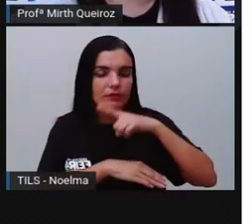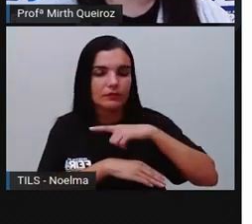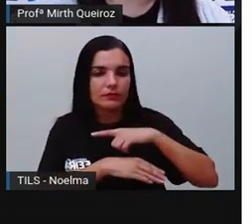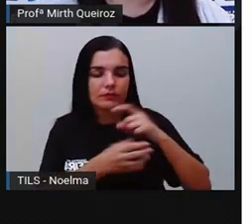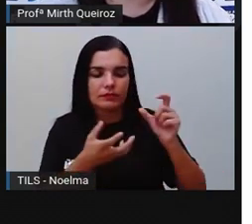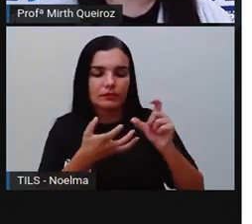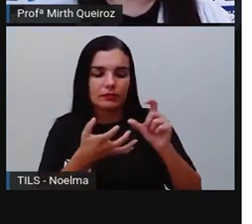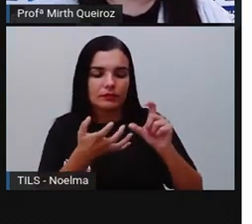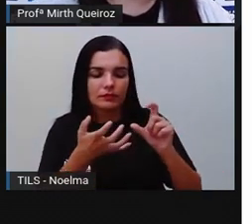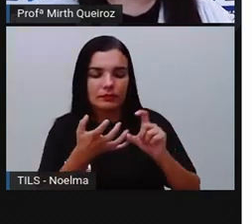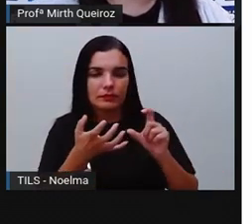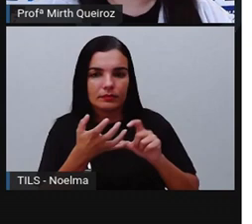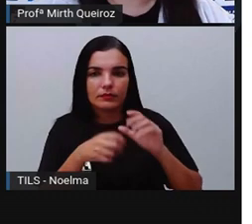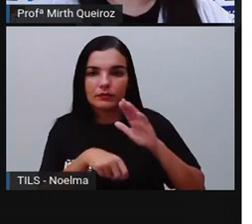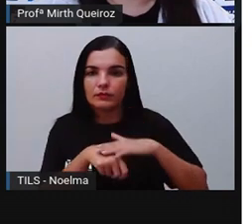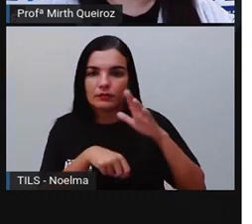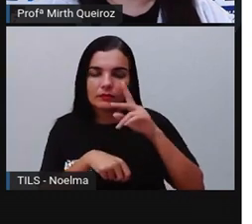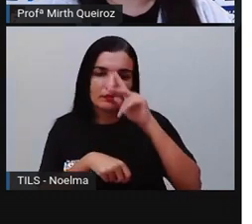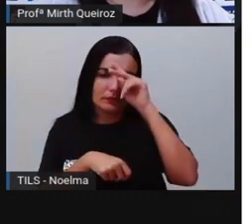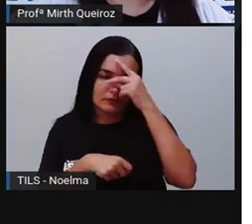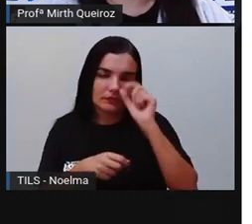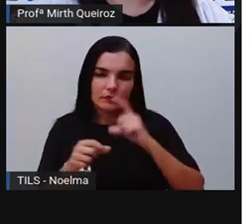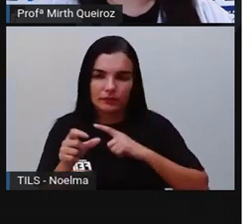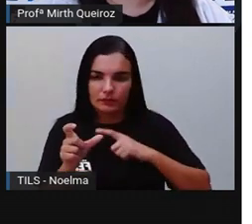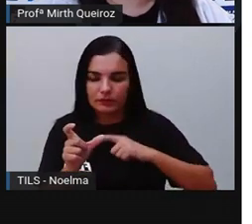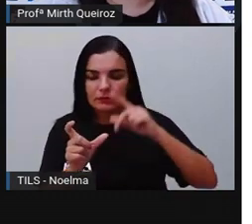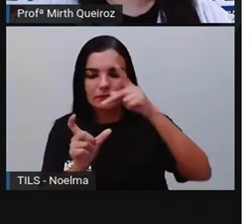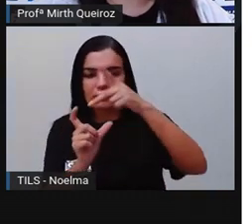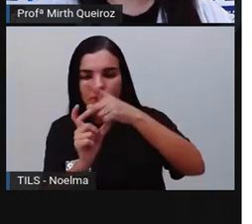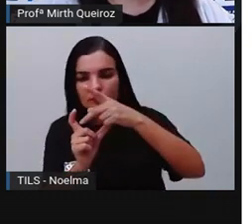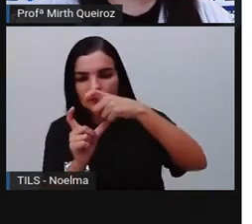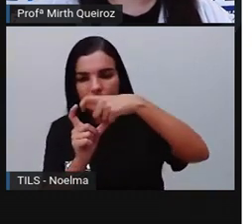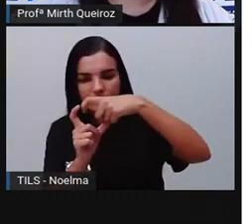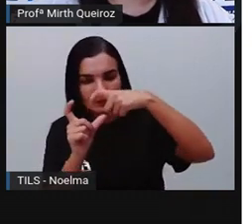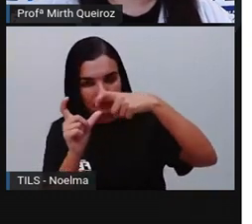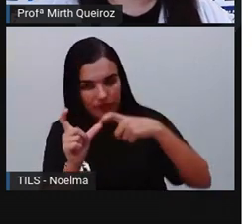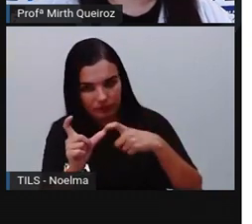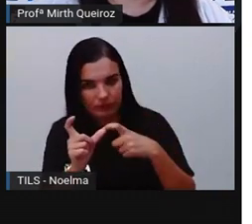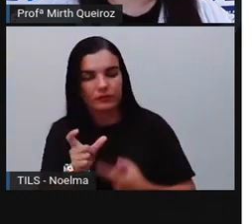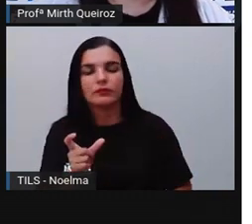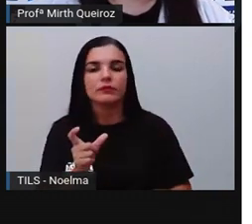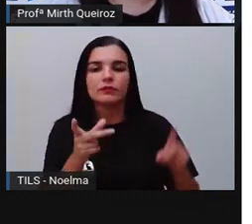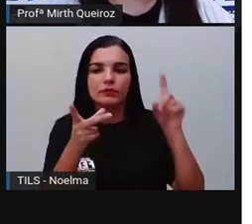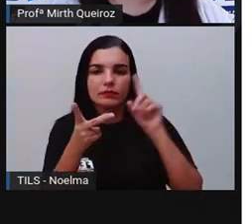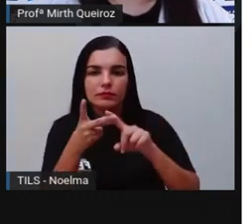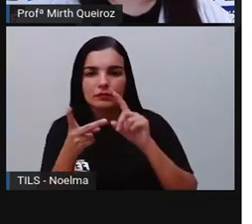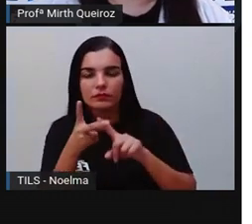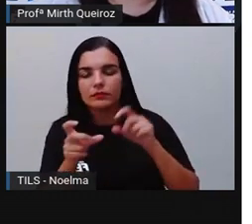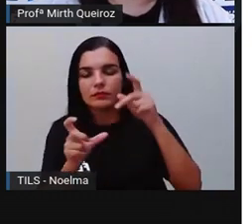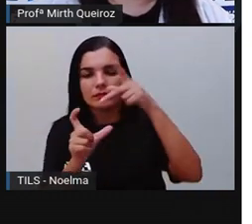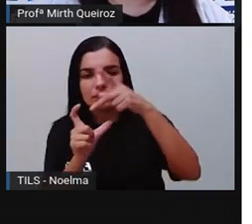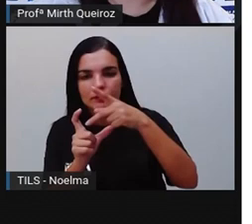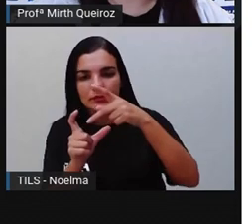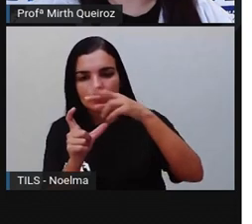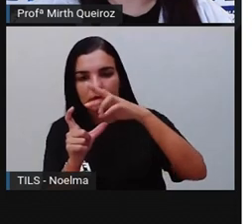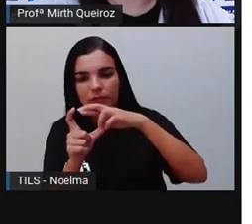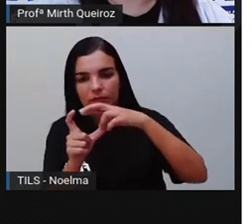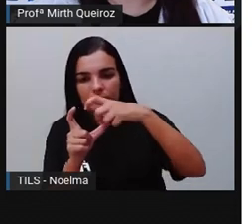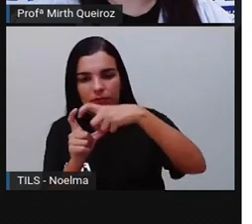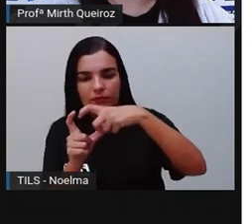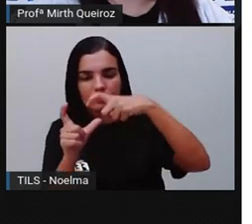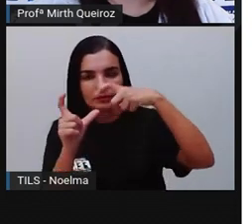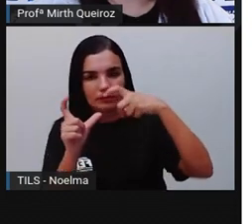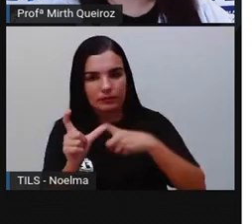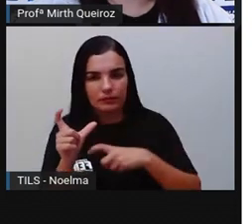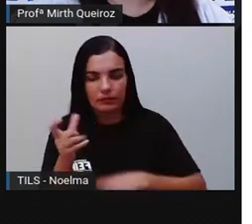nós temos uma palavra paroxítena, que é cebola. Nós temos uma palavra proparoxítena. Que é a